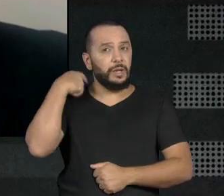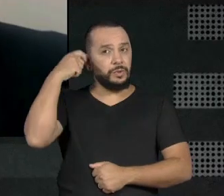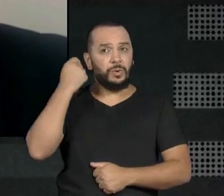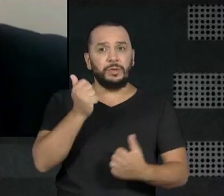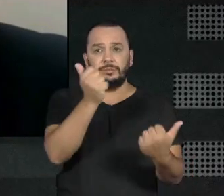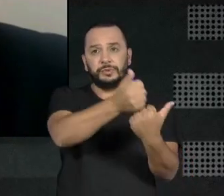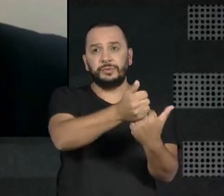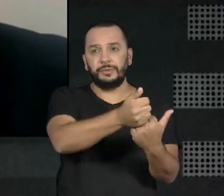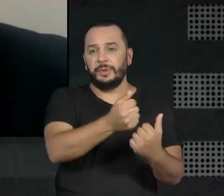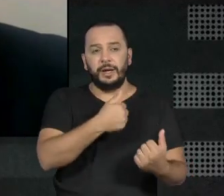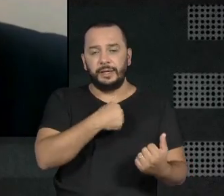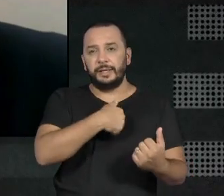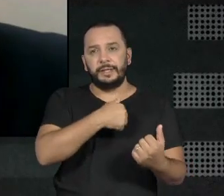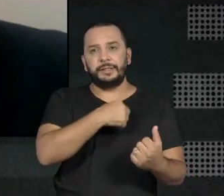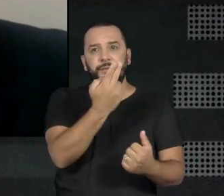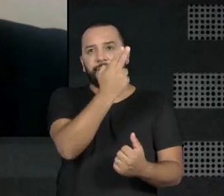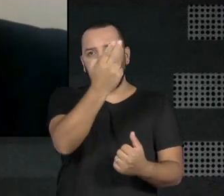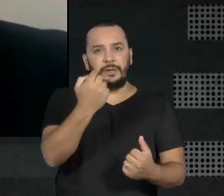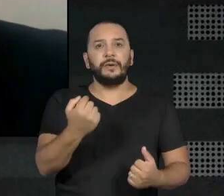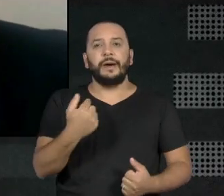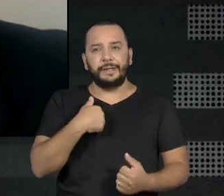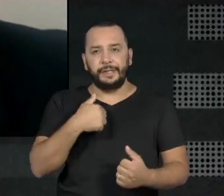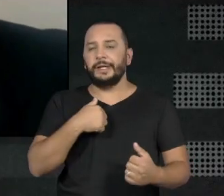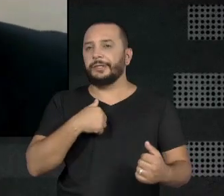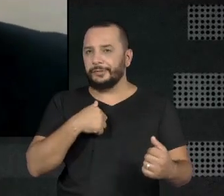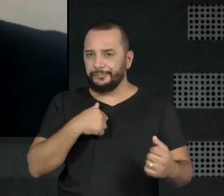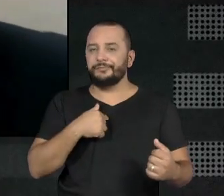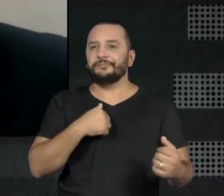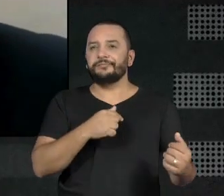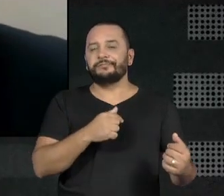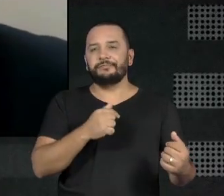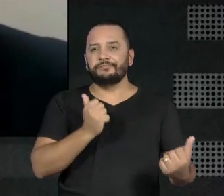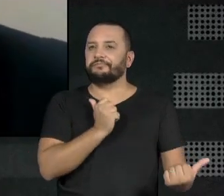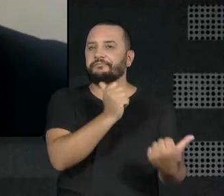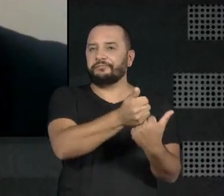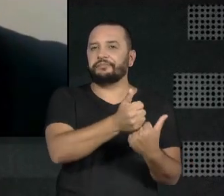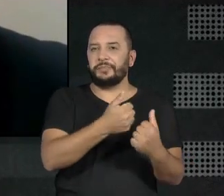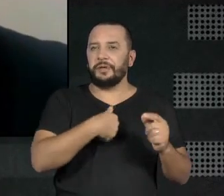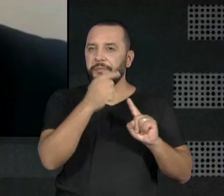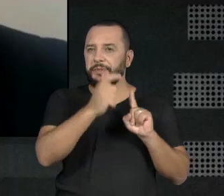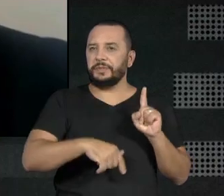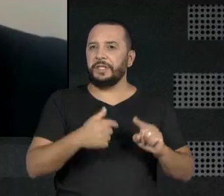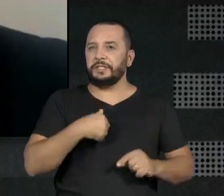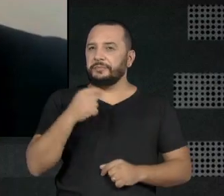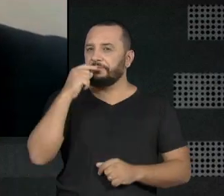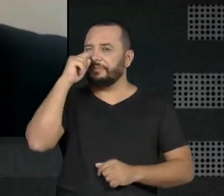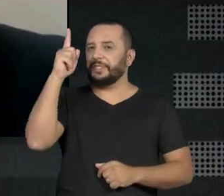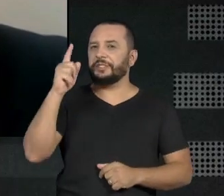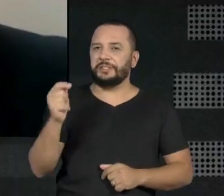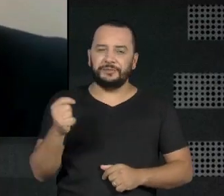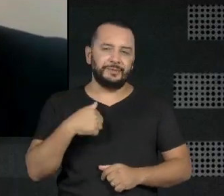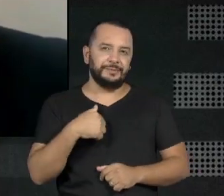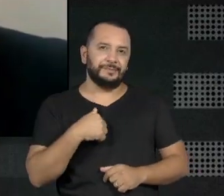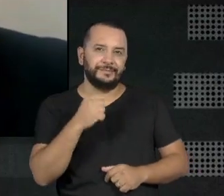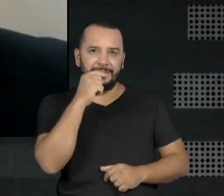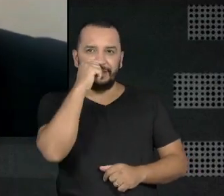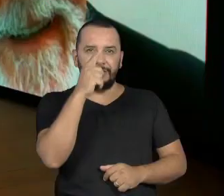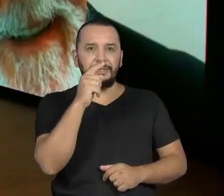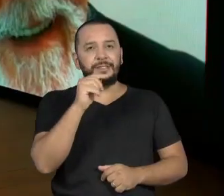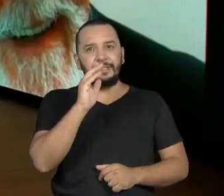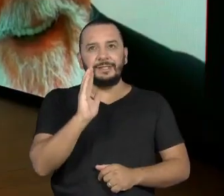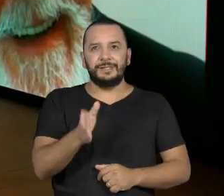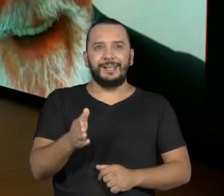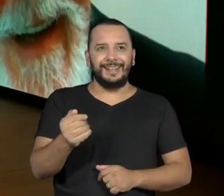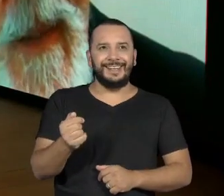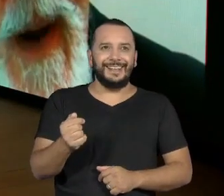acabei fazendo o papel. Muito metido eu, viu? Muito metido. Eu estou muito vaidosa.